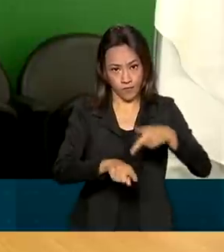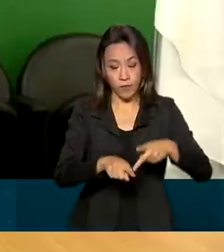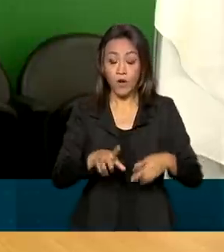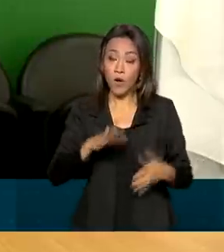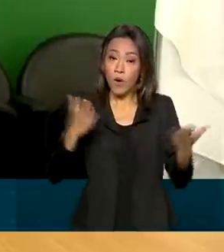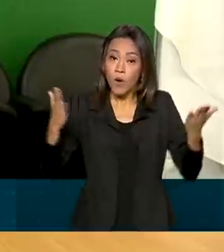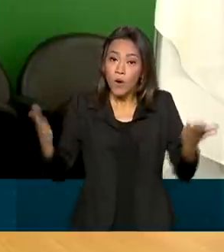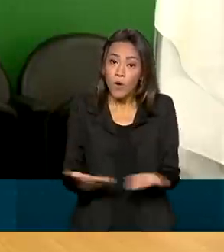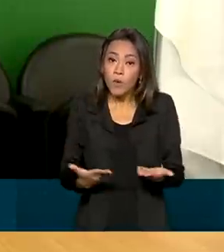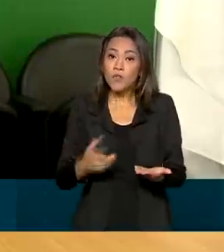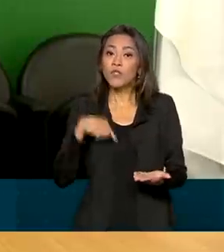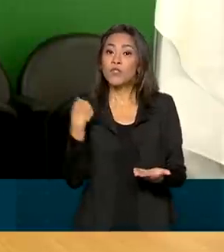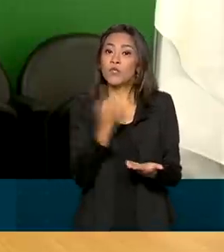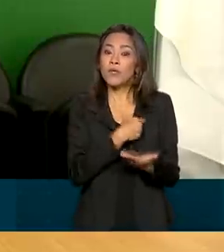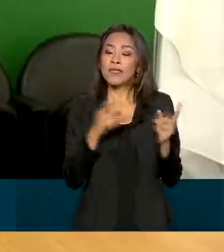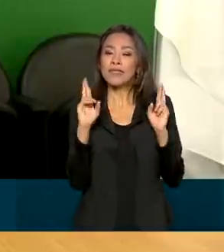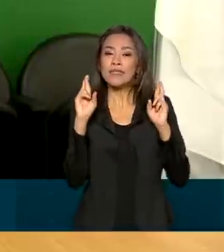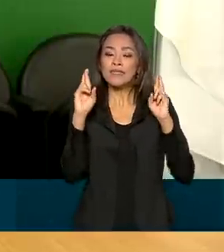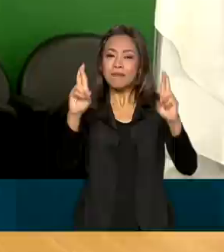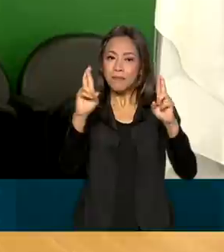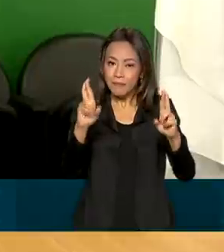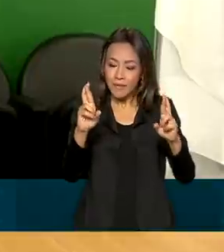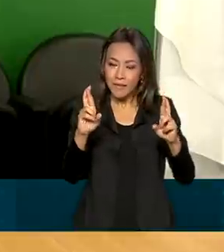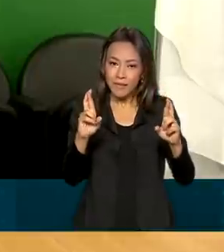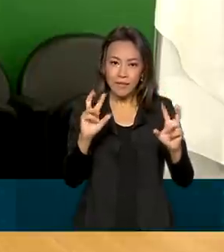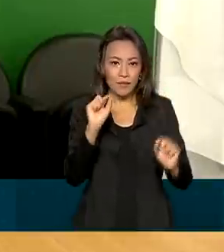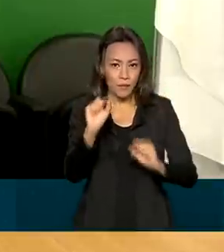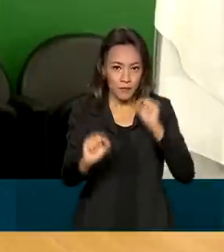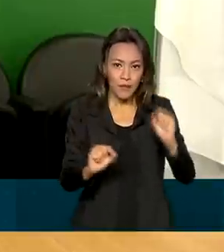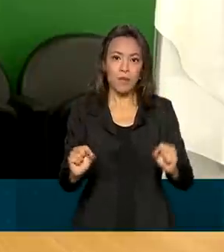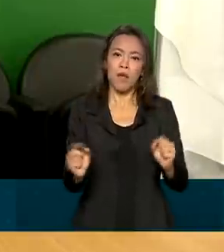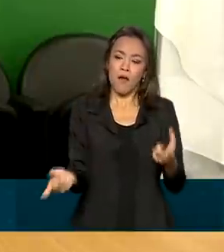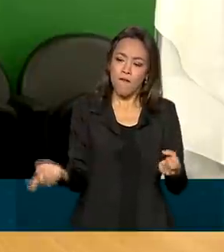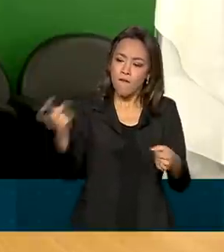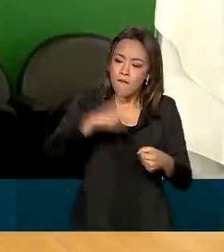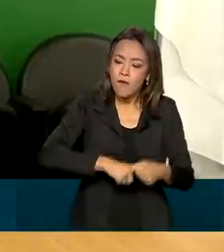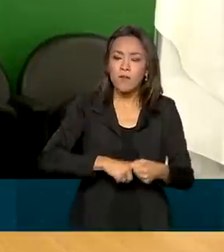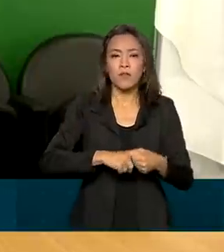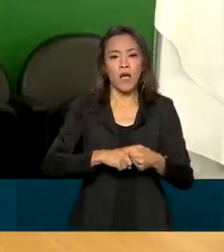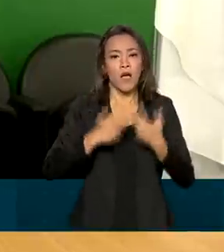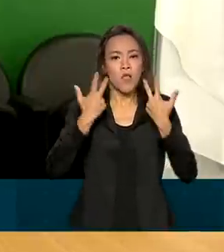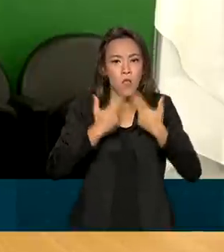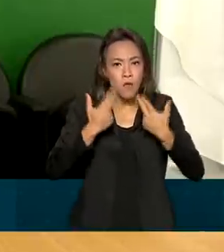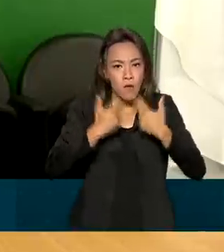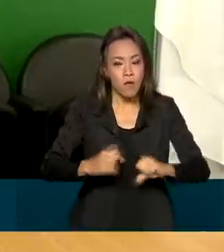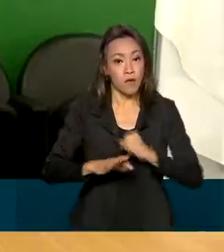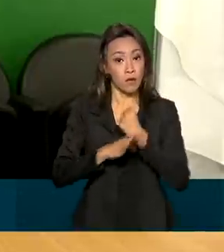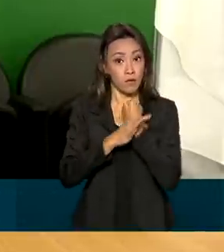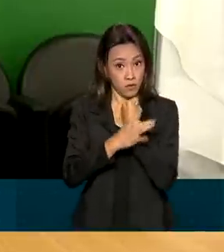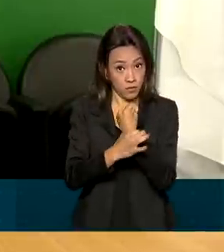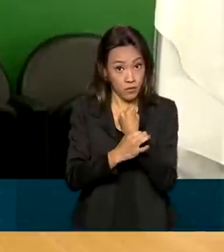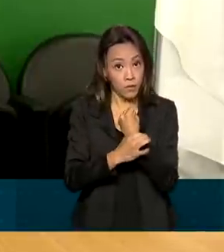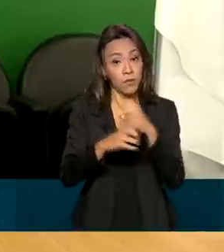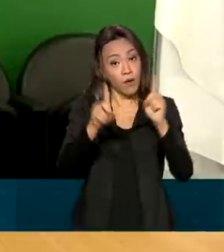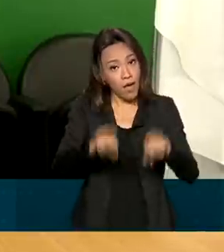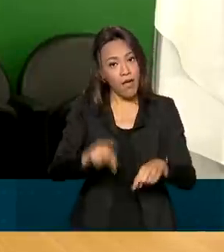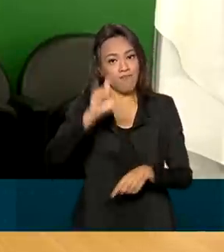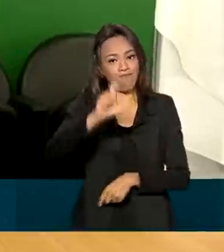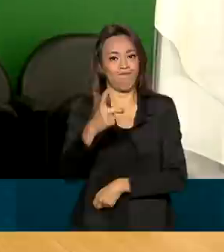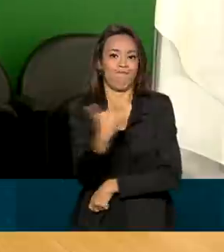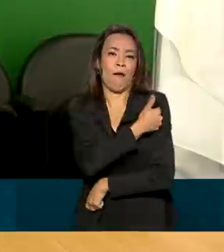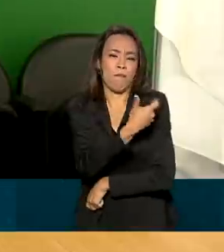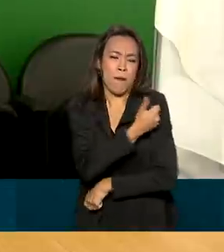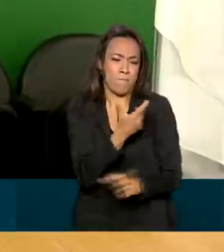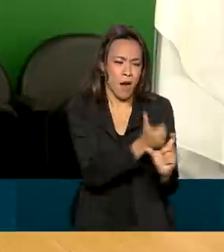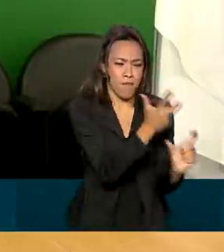nossa maior esperança para permitir o retorno gradual e seguro à normalidade é a ampla vacinação.